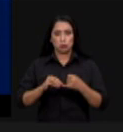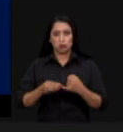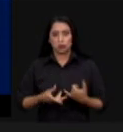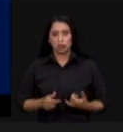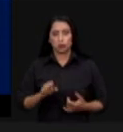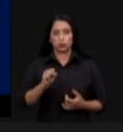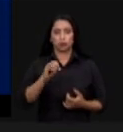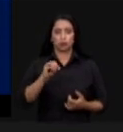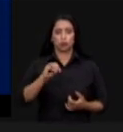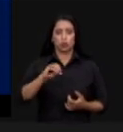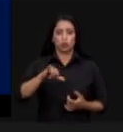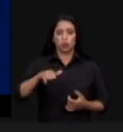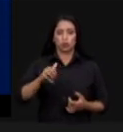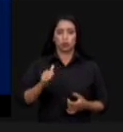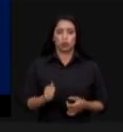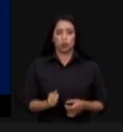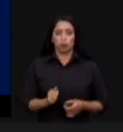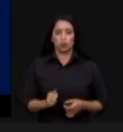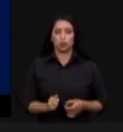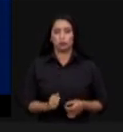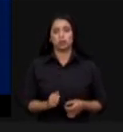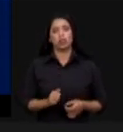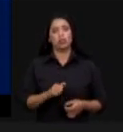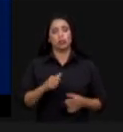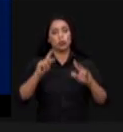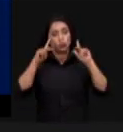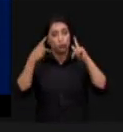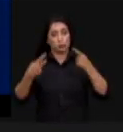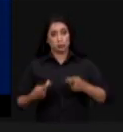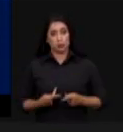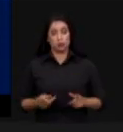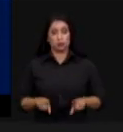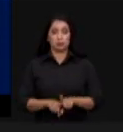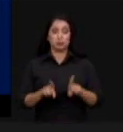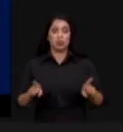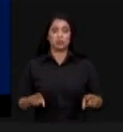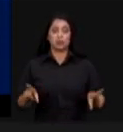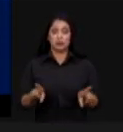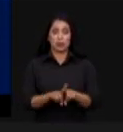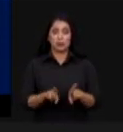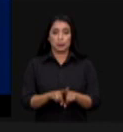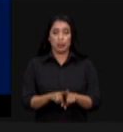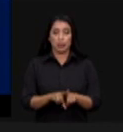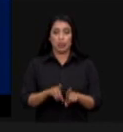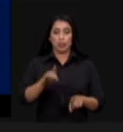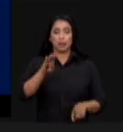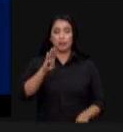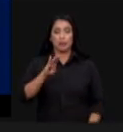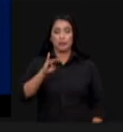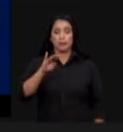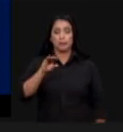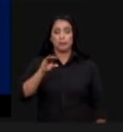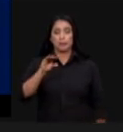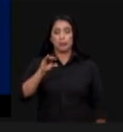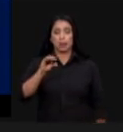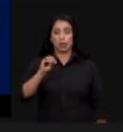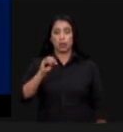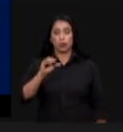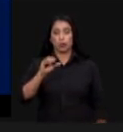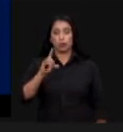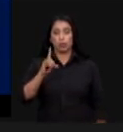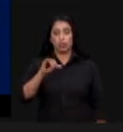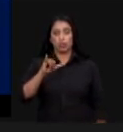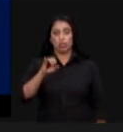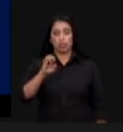alimentar os seres humanos, as criações, mas também a produção de biocombustíveis, como é o caso do biodiesel e do etanol,